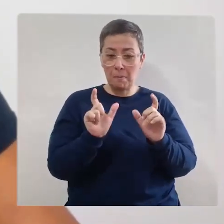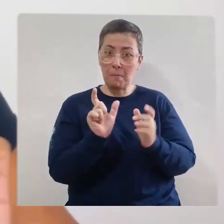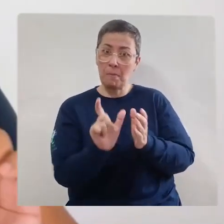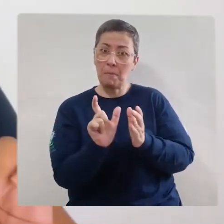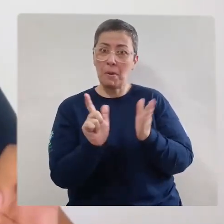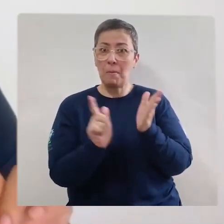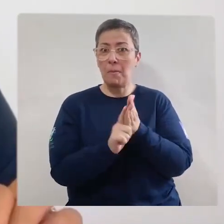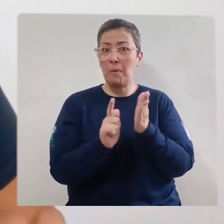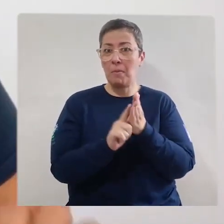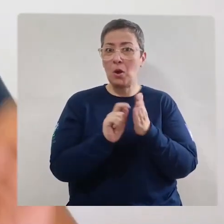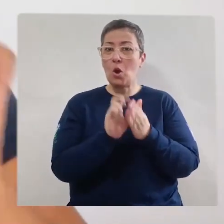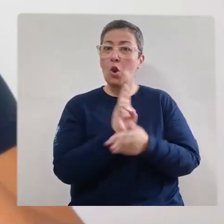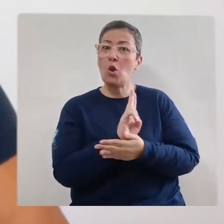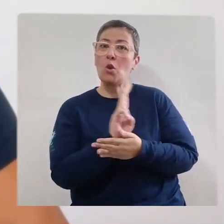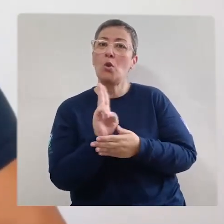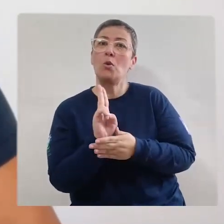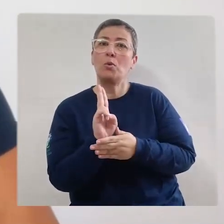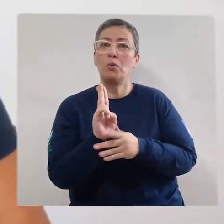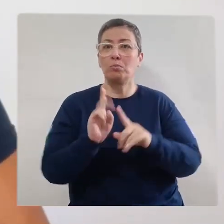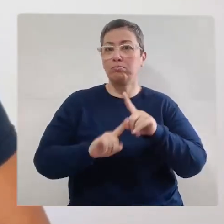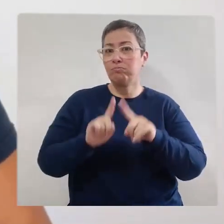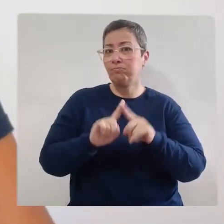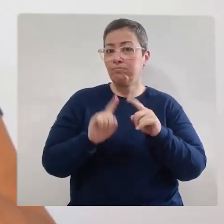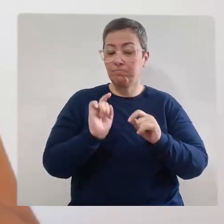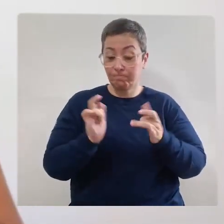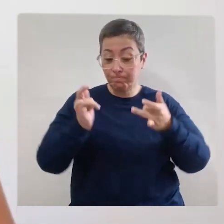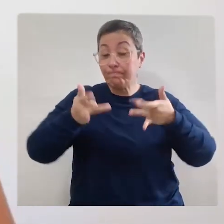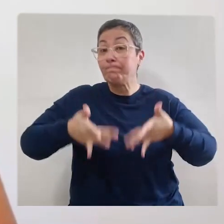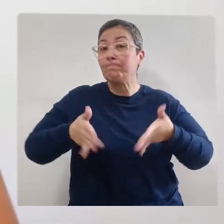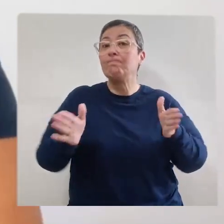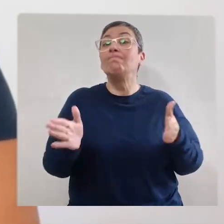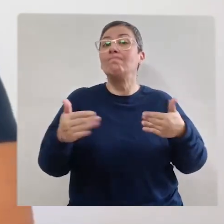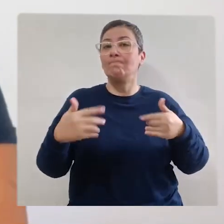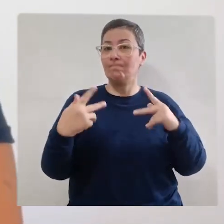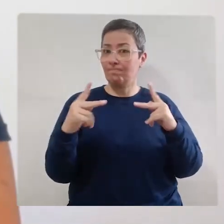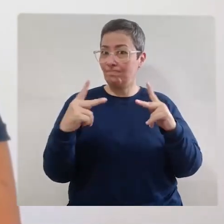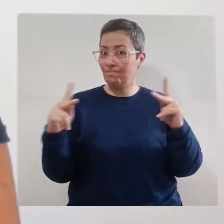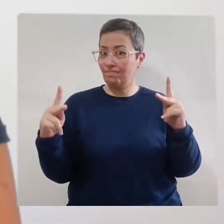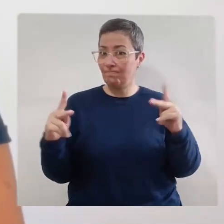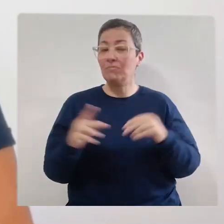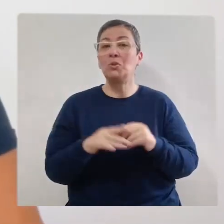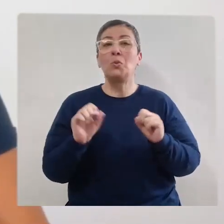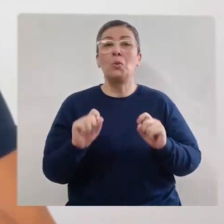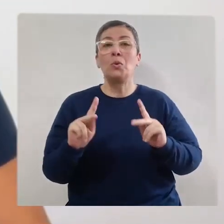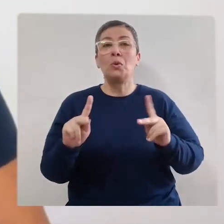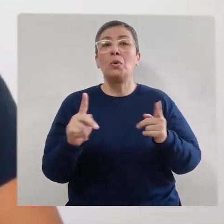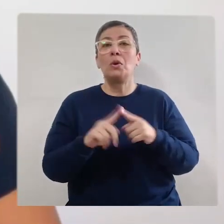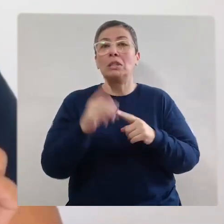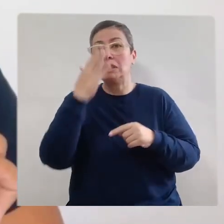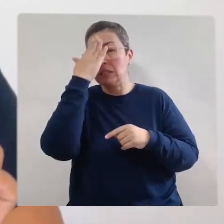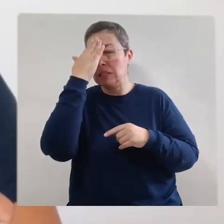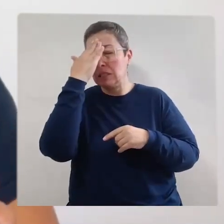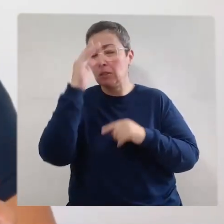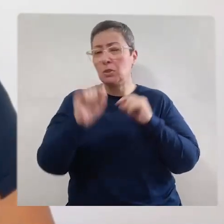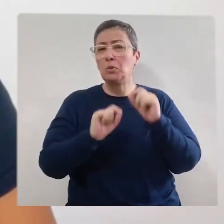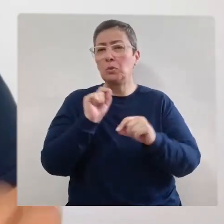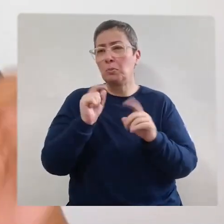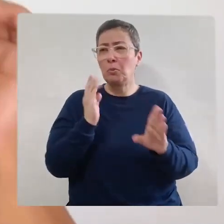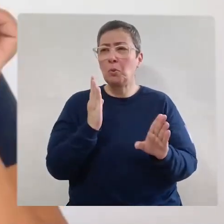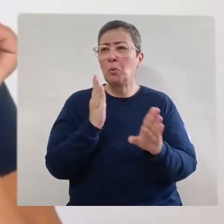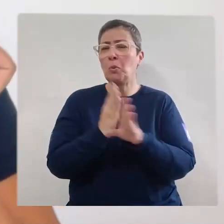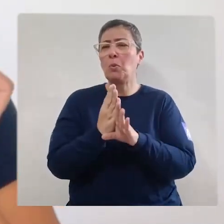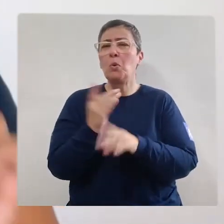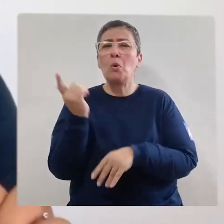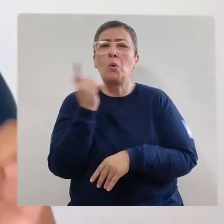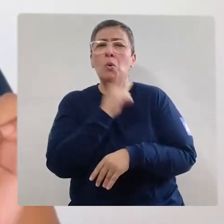papel também O nome do objeto que está dentro da sua caixa Ok? Sabe de uma coisa? Para eu